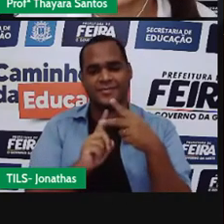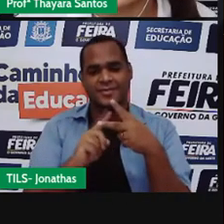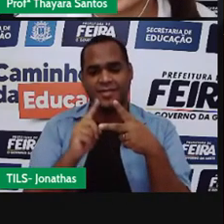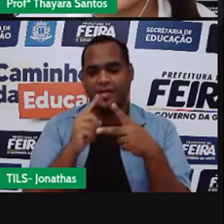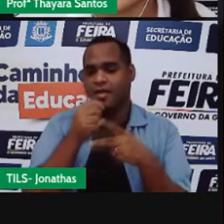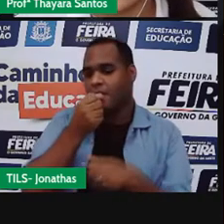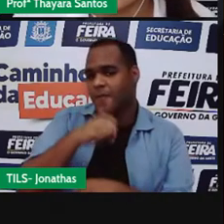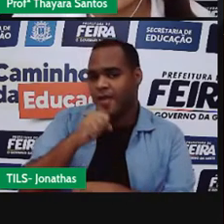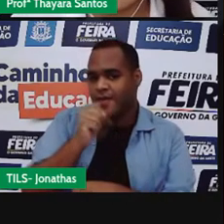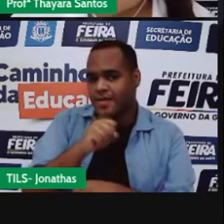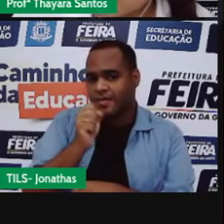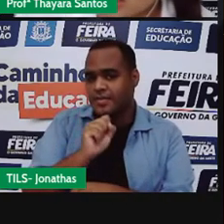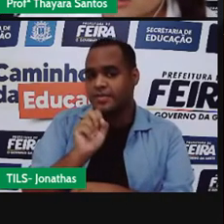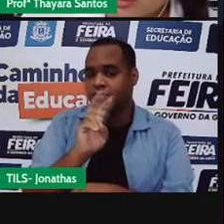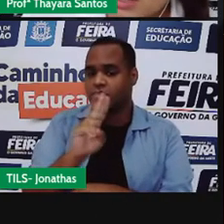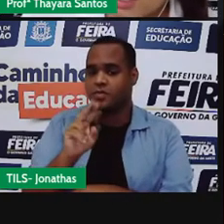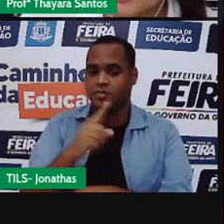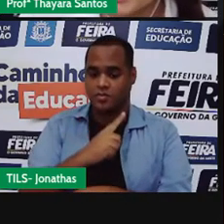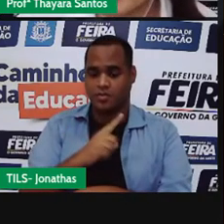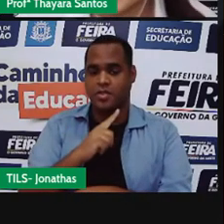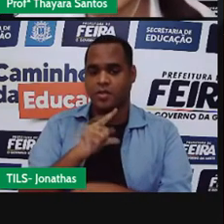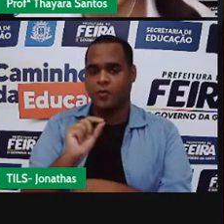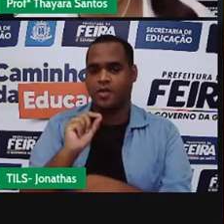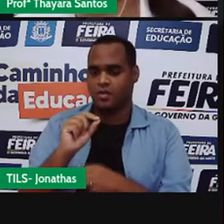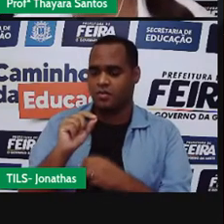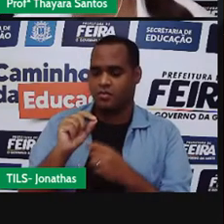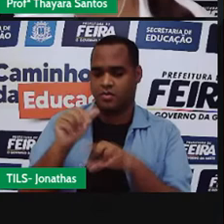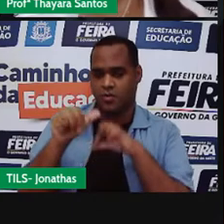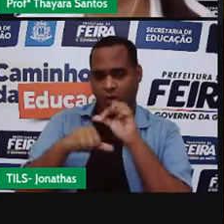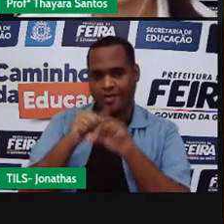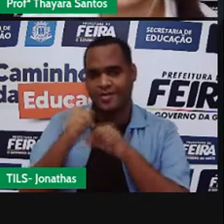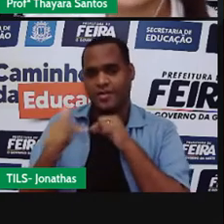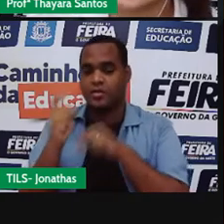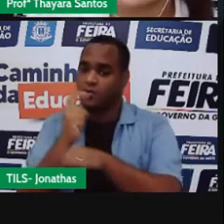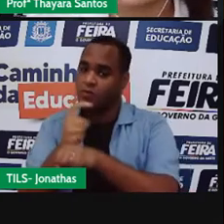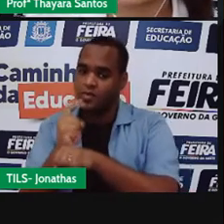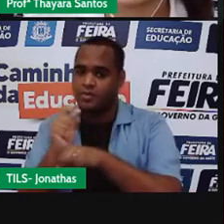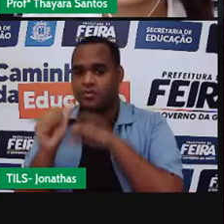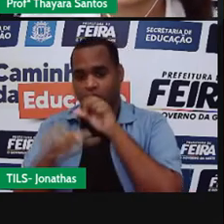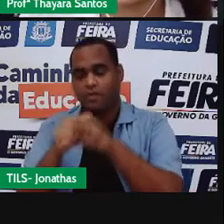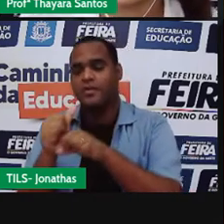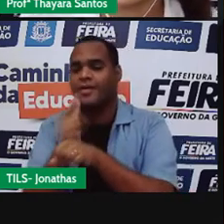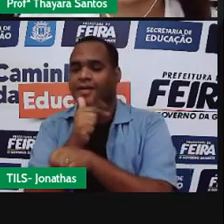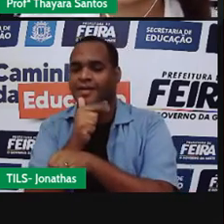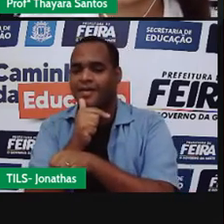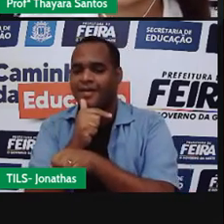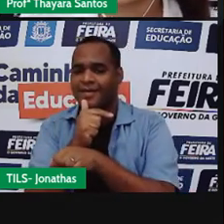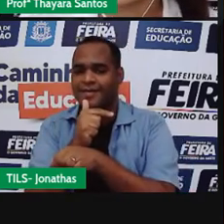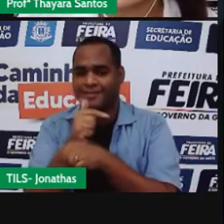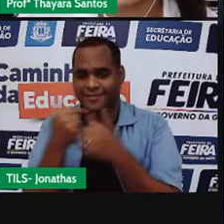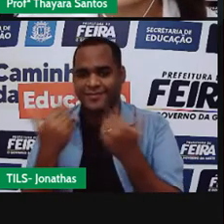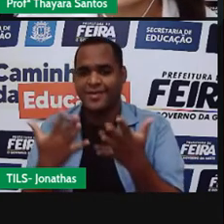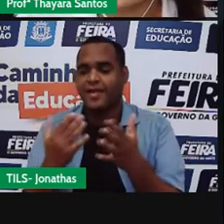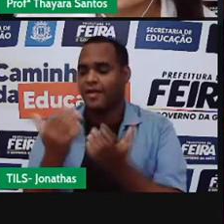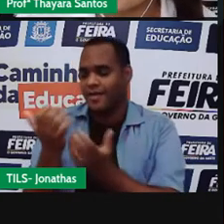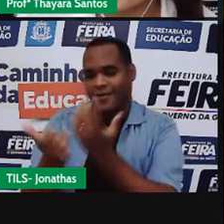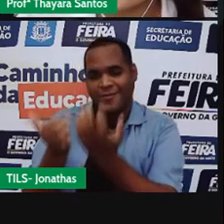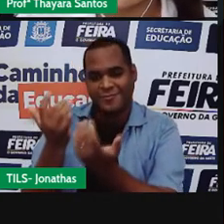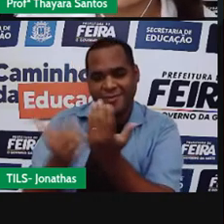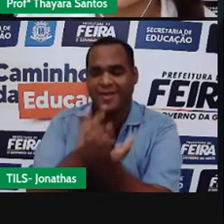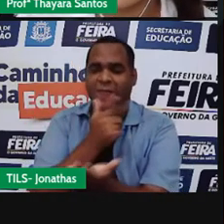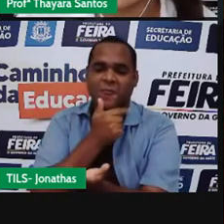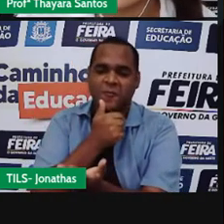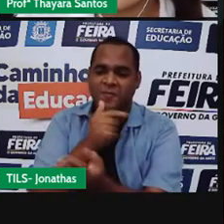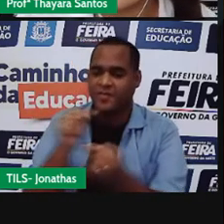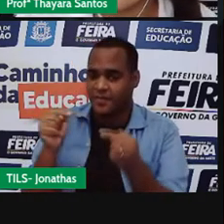picolé está derretendo, a gente tem a fusão, que está passando de estado sólido para o estado líquido. A água fervendo, a gente tem um